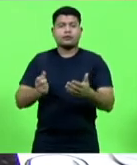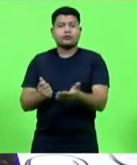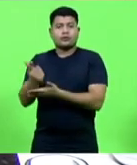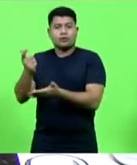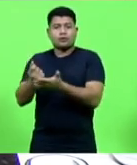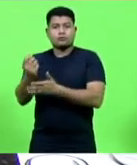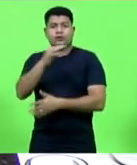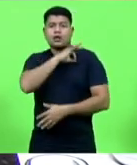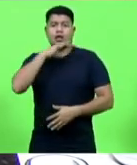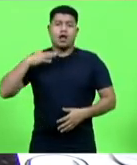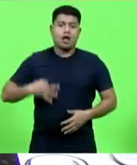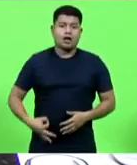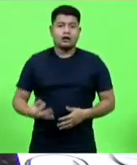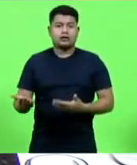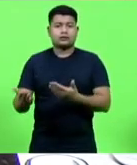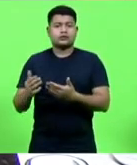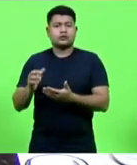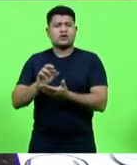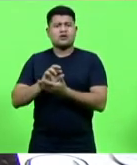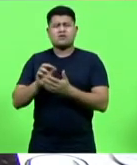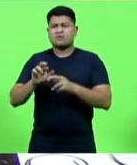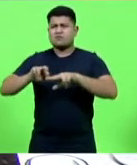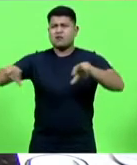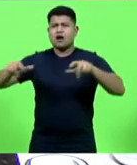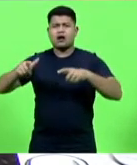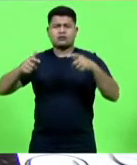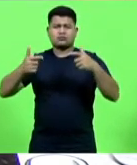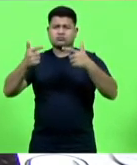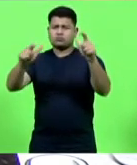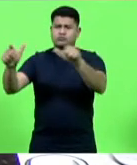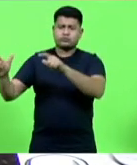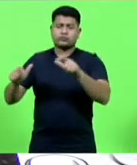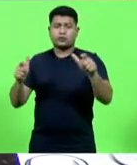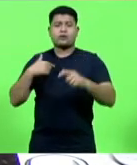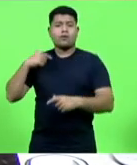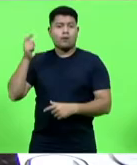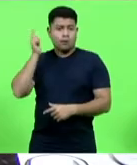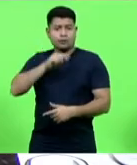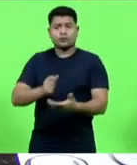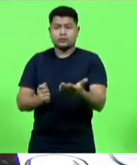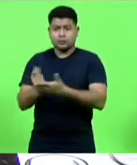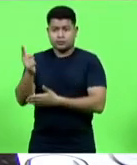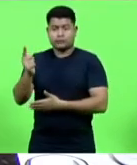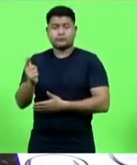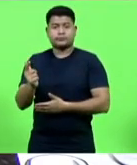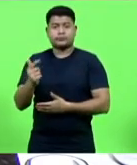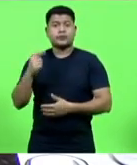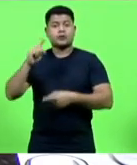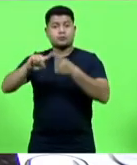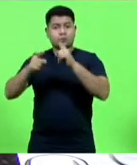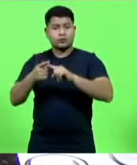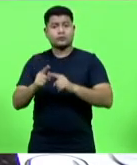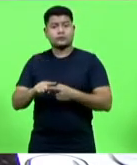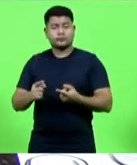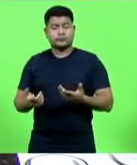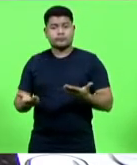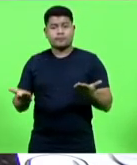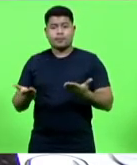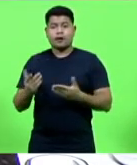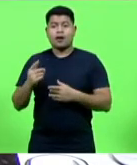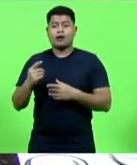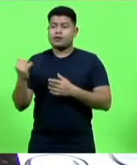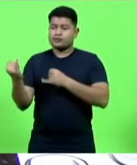de todos os lugares e cantões deste mundo e do Brasil afora também, produtos. E a internet, ela é